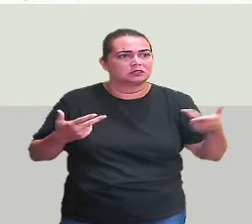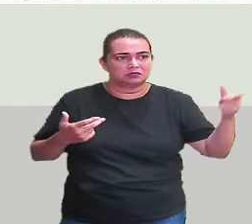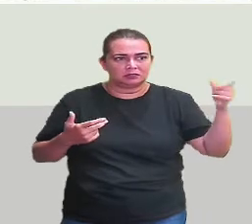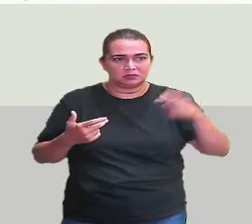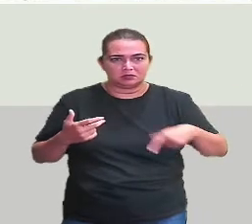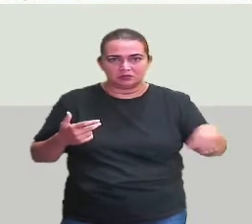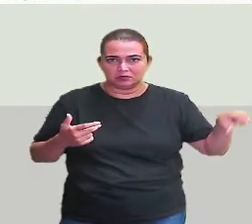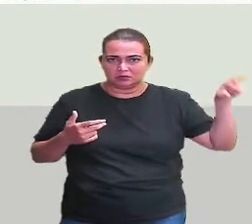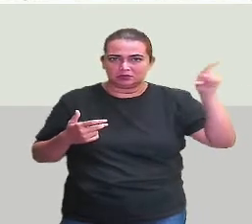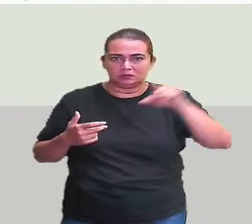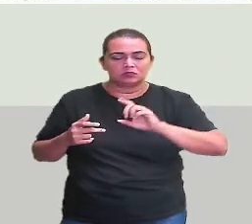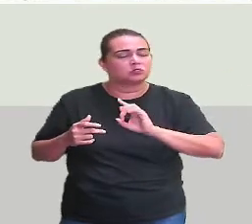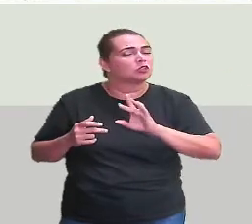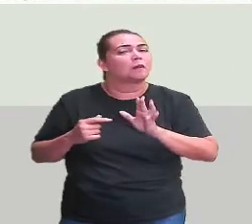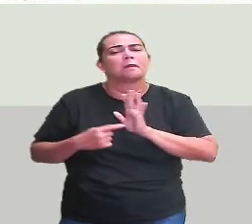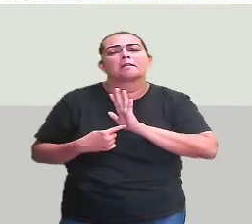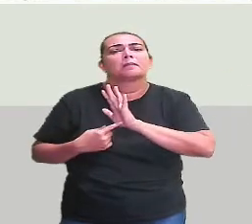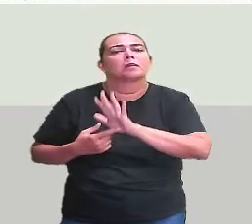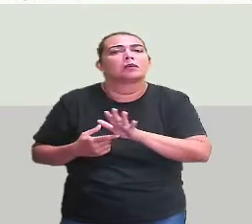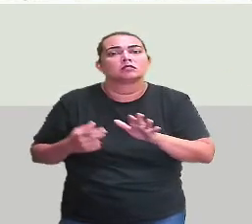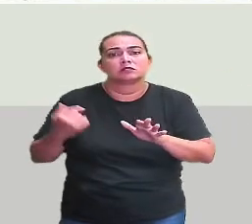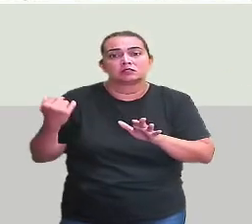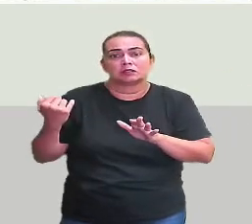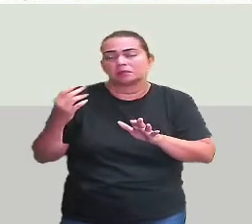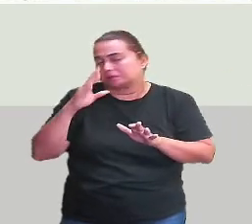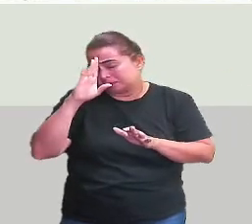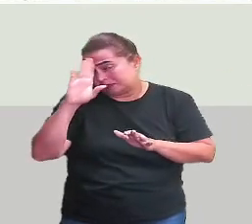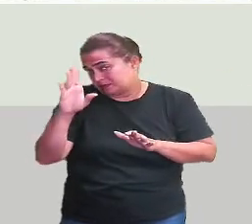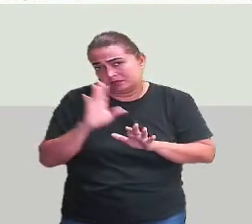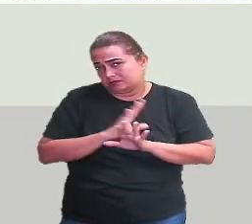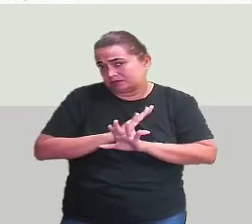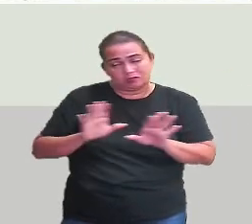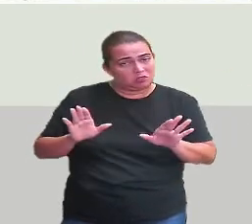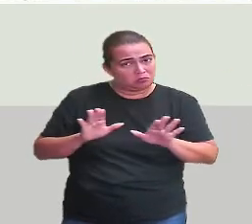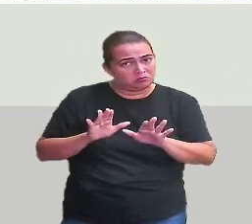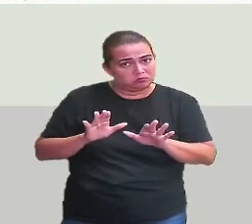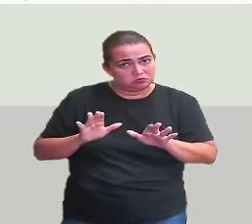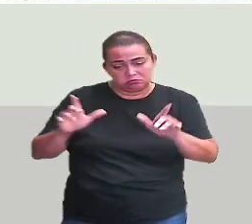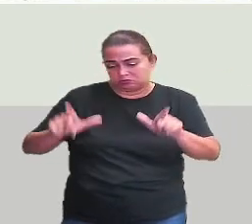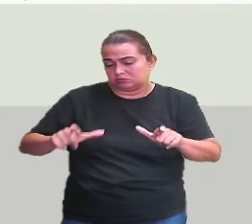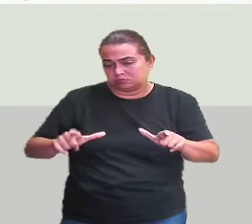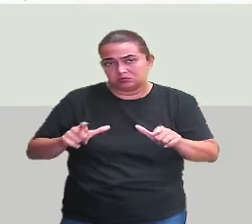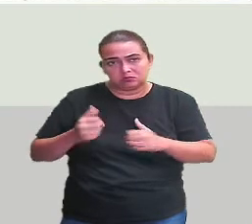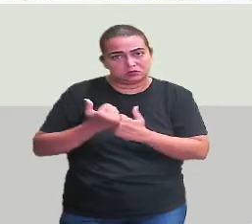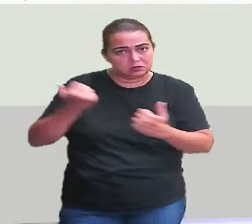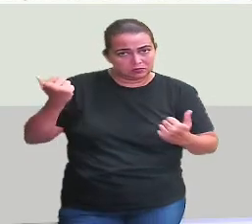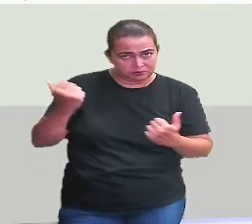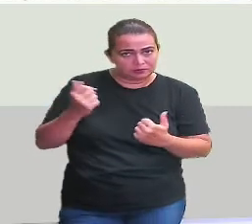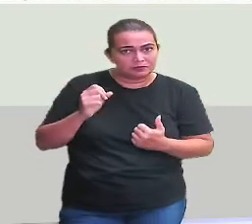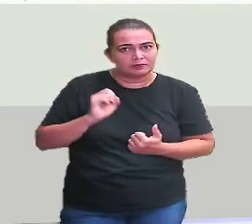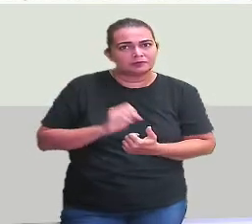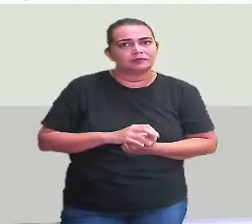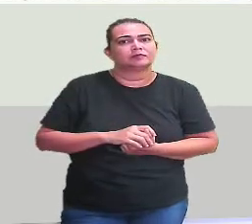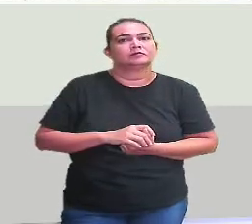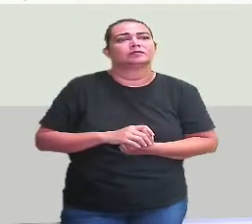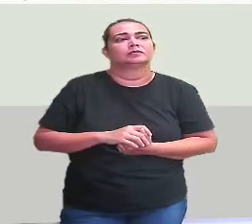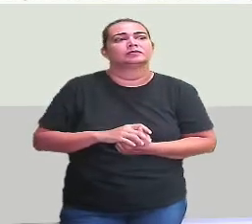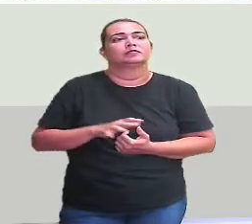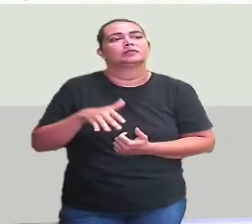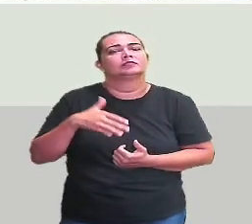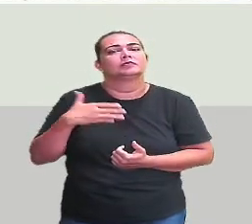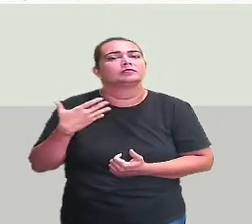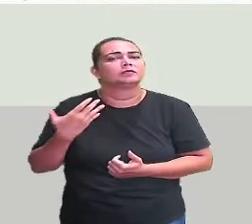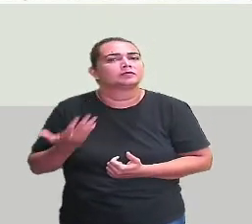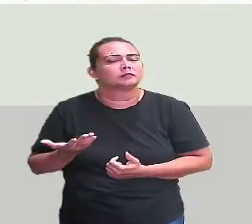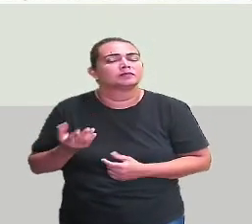quer mostrar só o essencial daquele desenho, daquele espaço que está sendo representado. Tá bom? Então, é simplesmente,